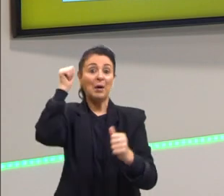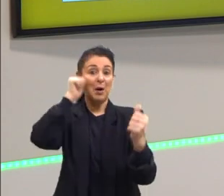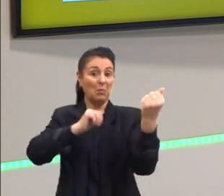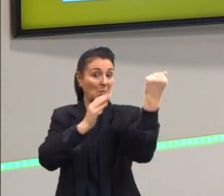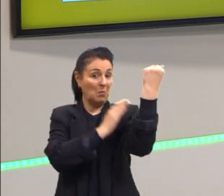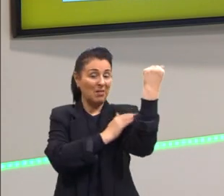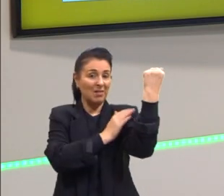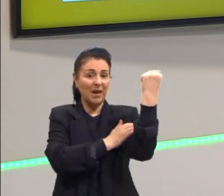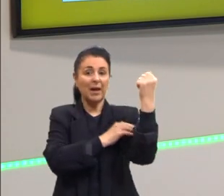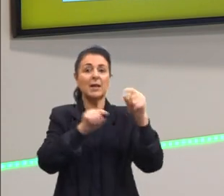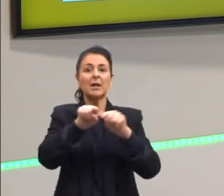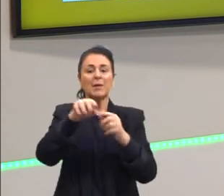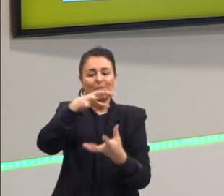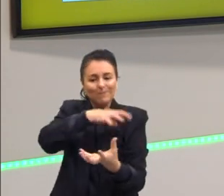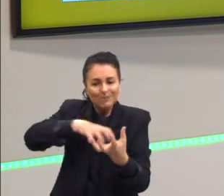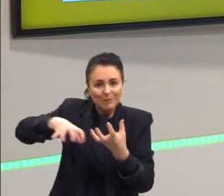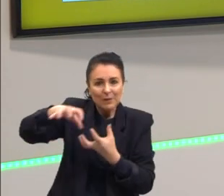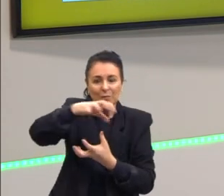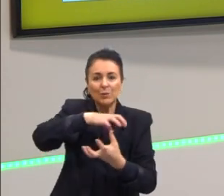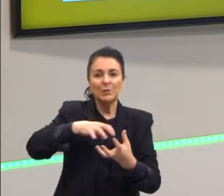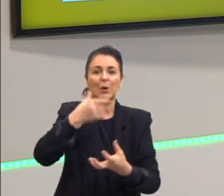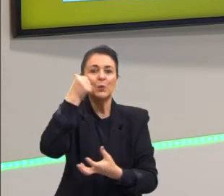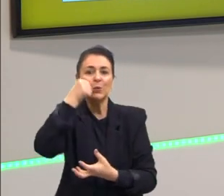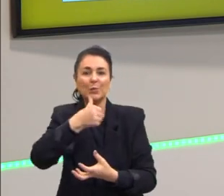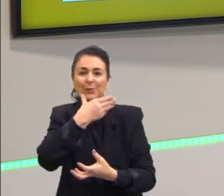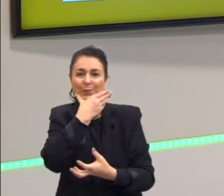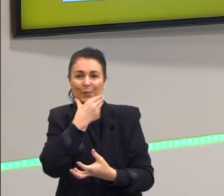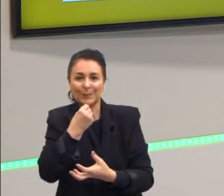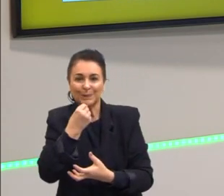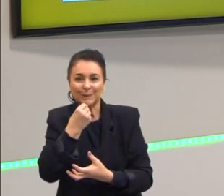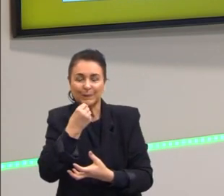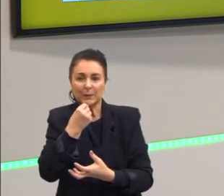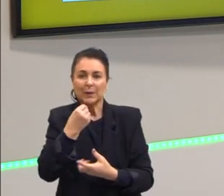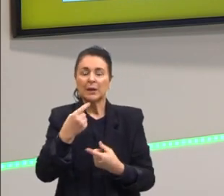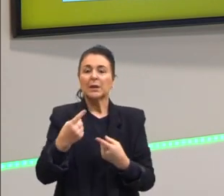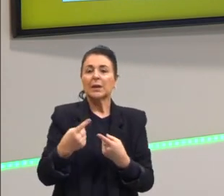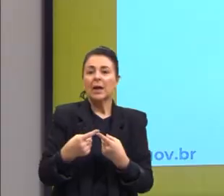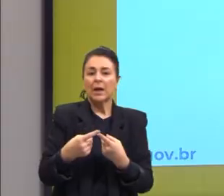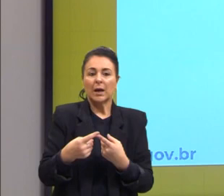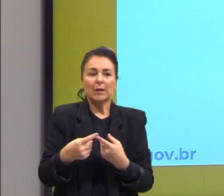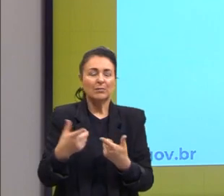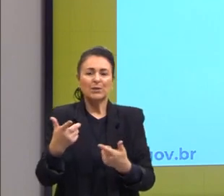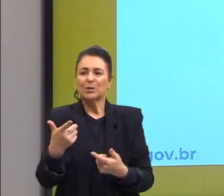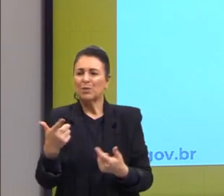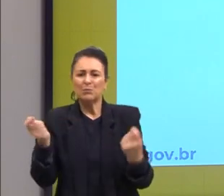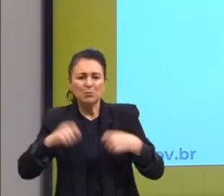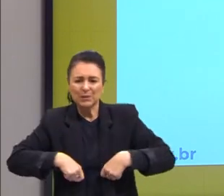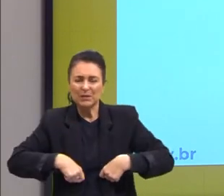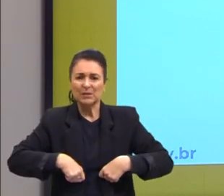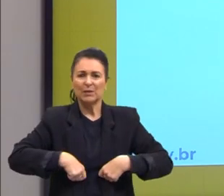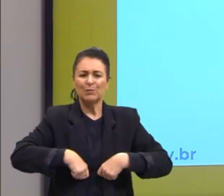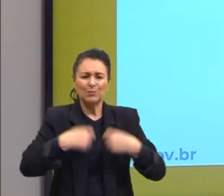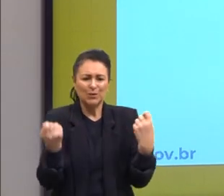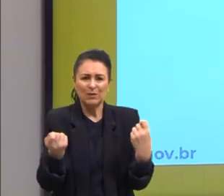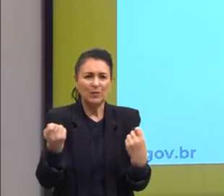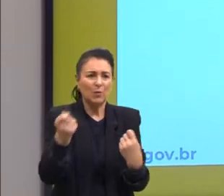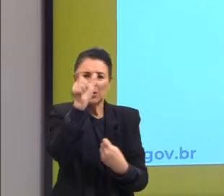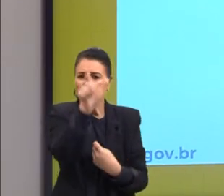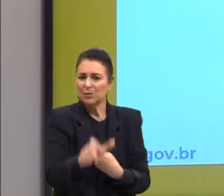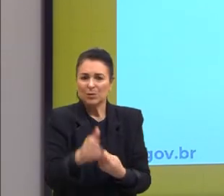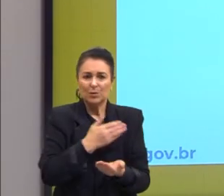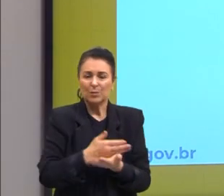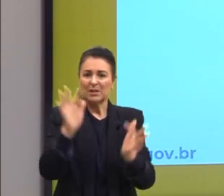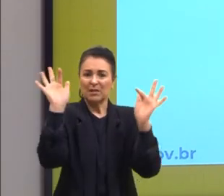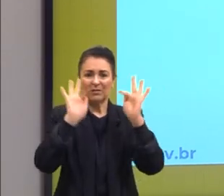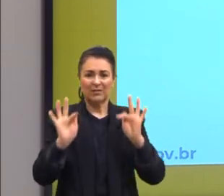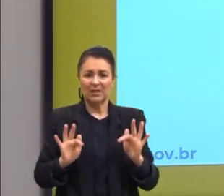sexual, porque ele, na teoria dele, é impossível se tem pessoas que têm problemas aqui serem felizes. Então, quanto